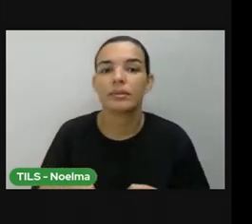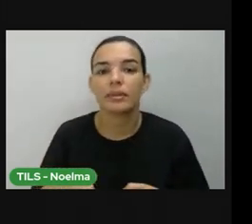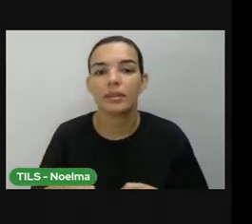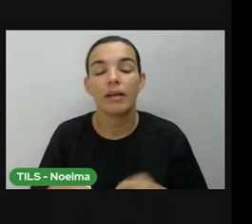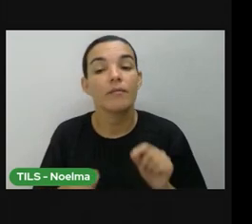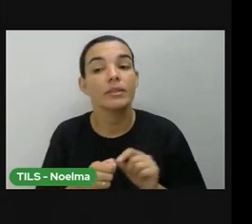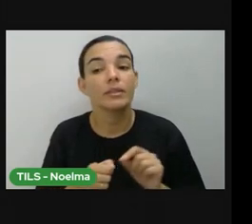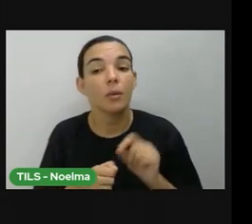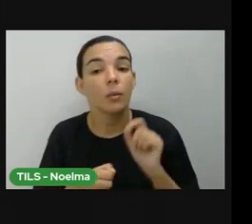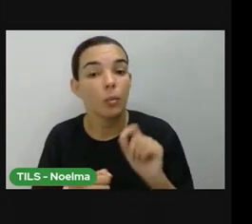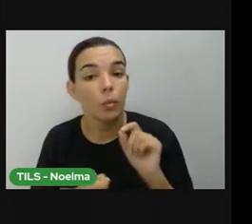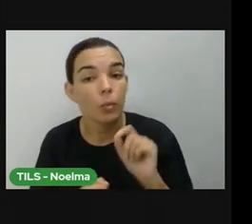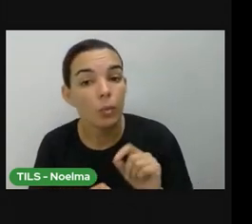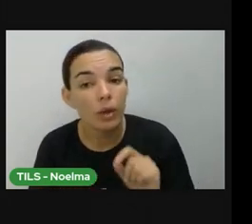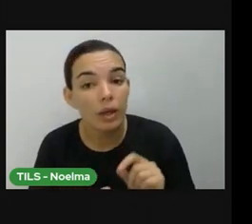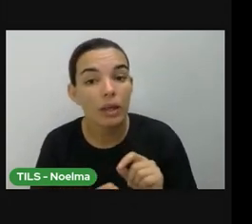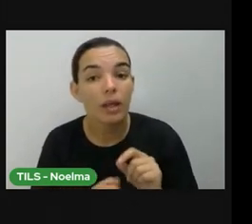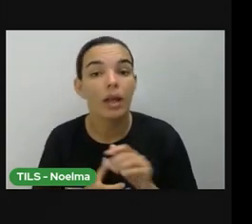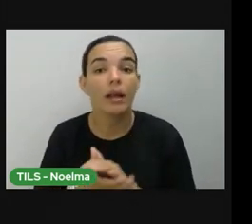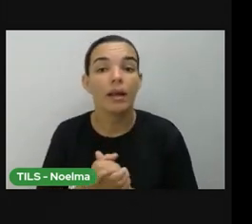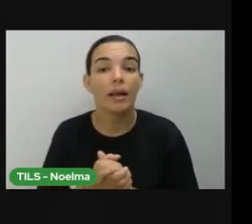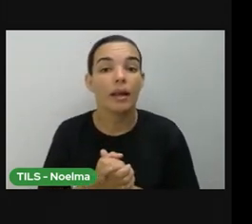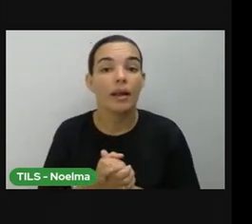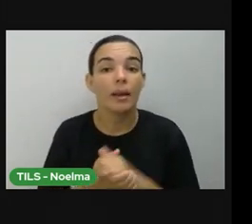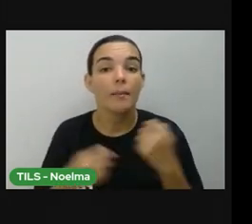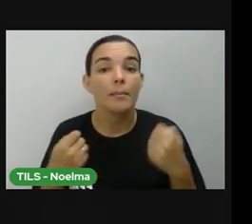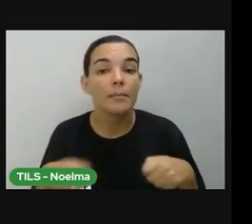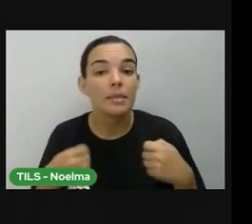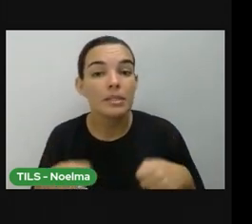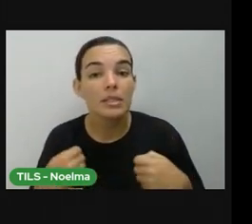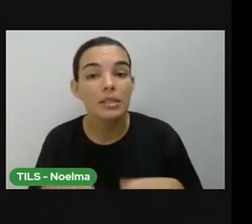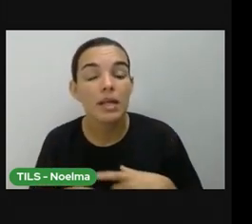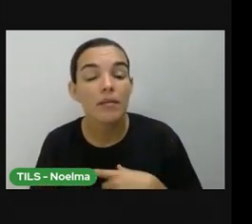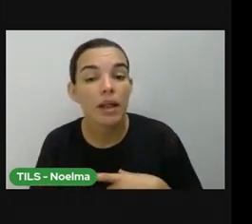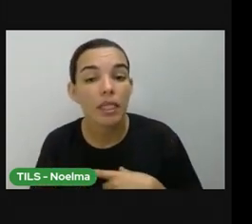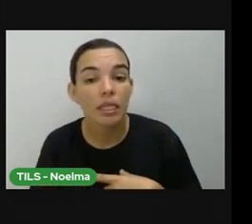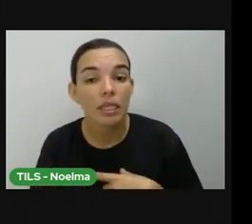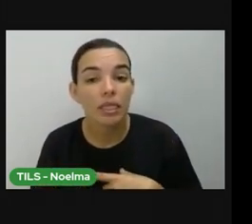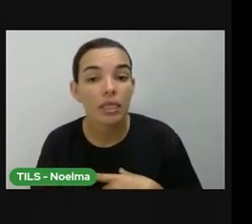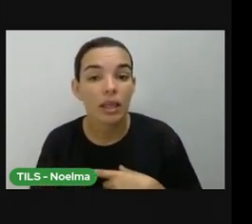a orientação, que tivemos, orientação, é que a gente, é,